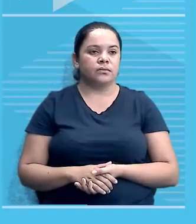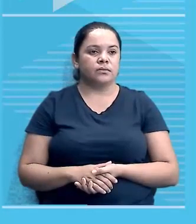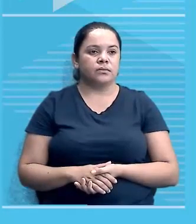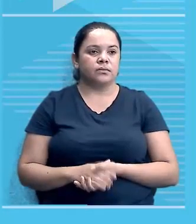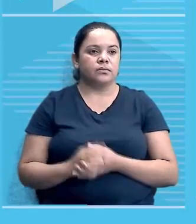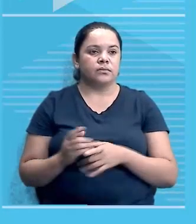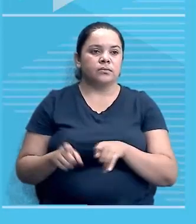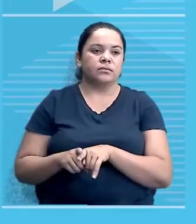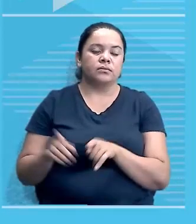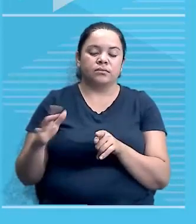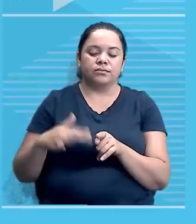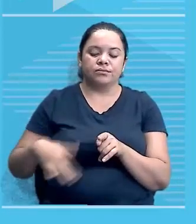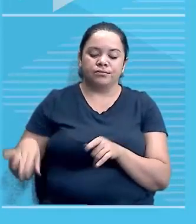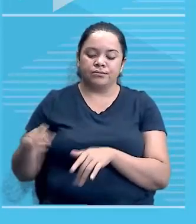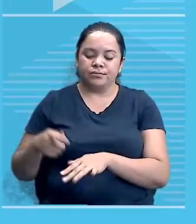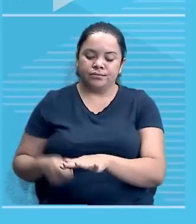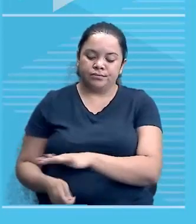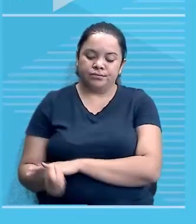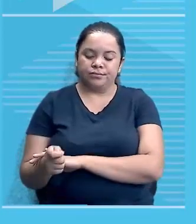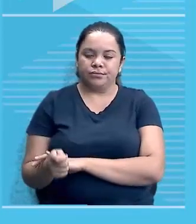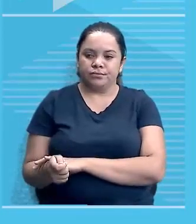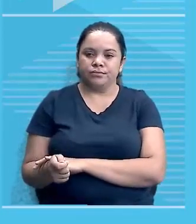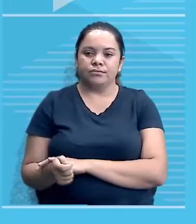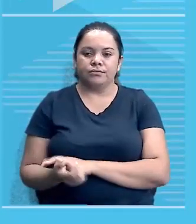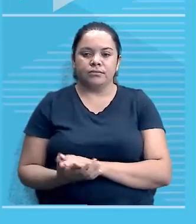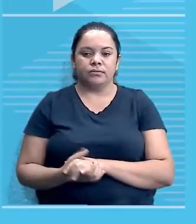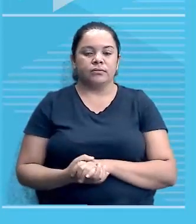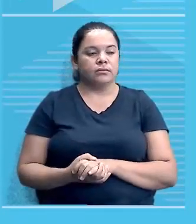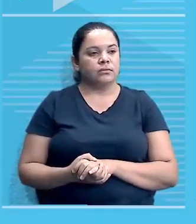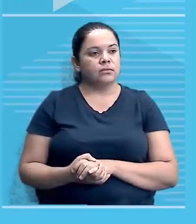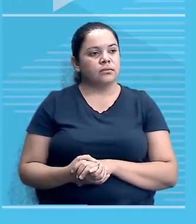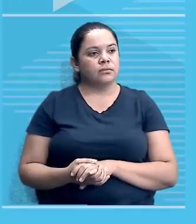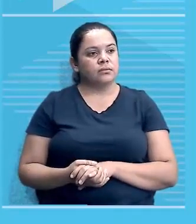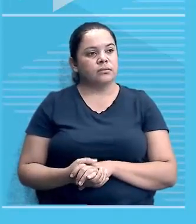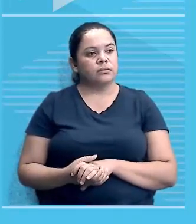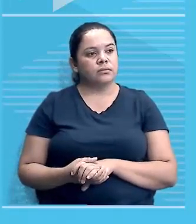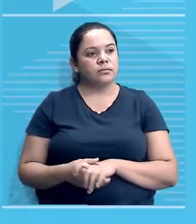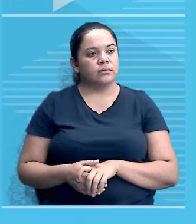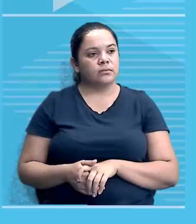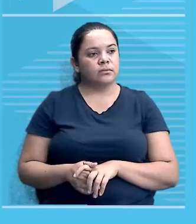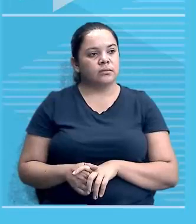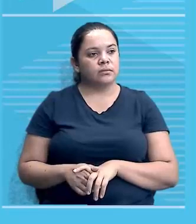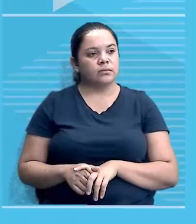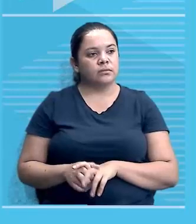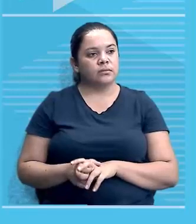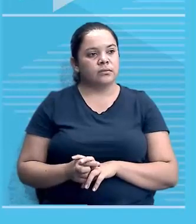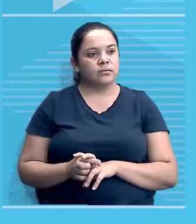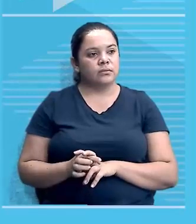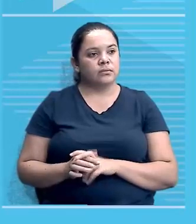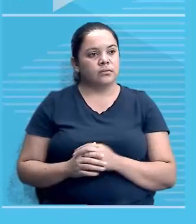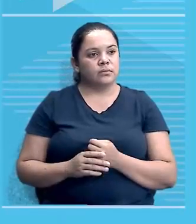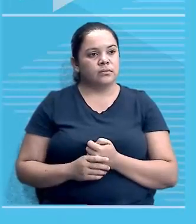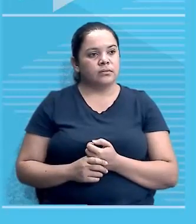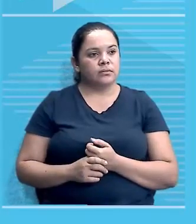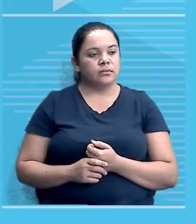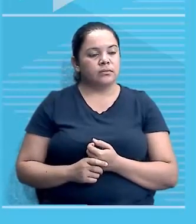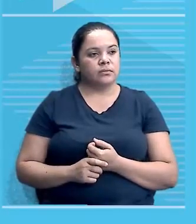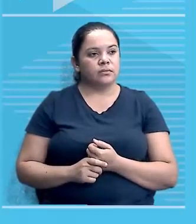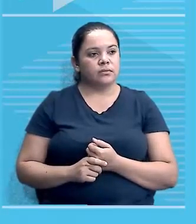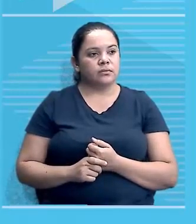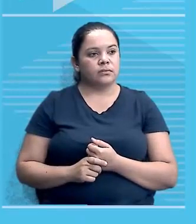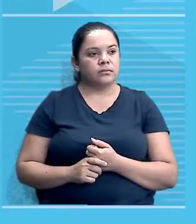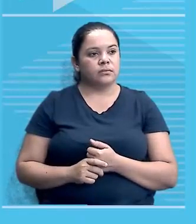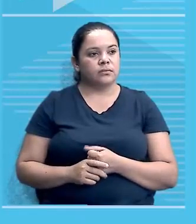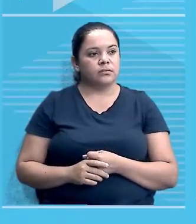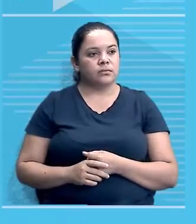investimento, capitais eles tinham de sobra. O que é diz a alternativa C? O que é ela tem de errado, cara? Ela foi consequência direta